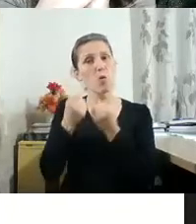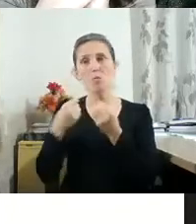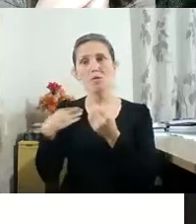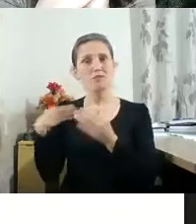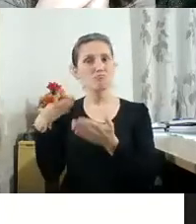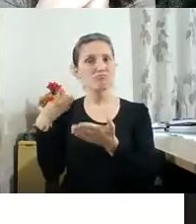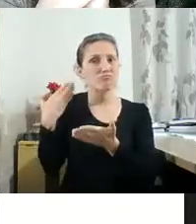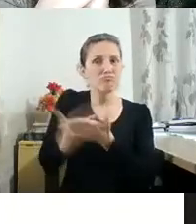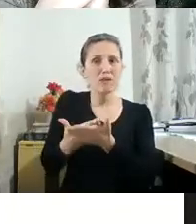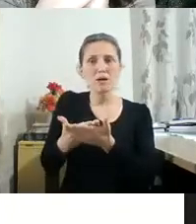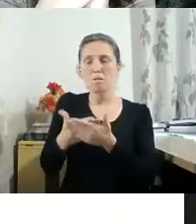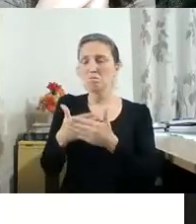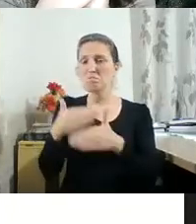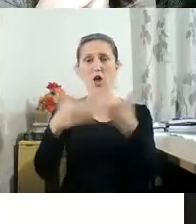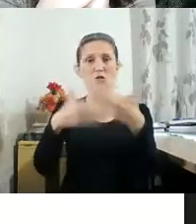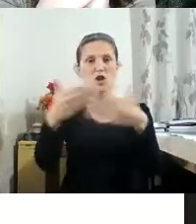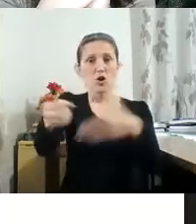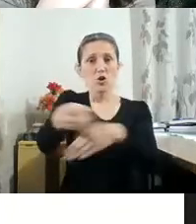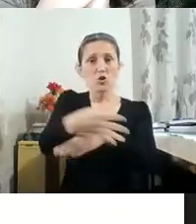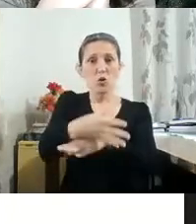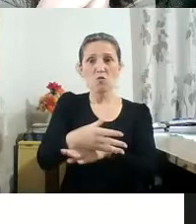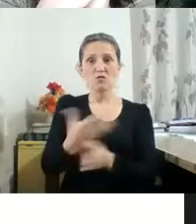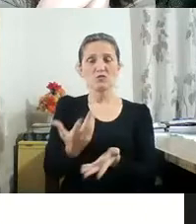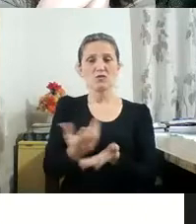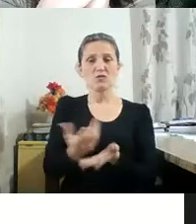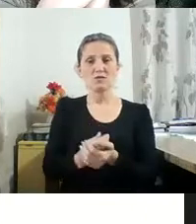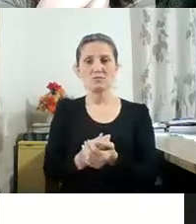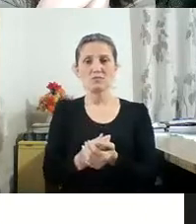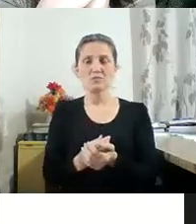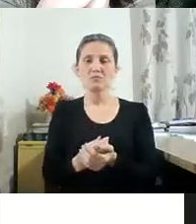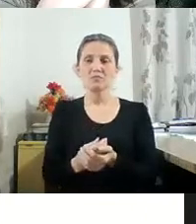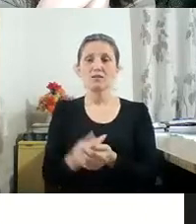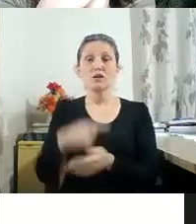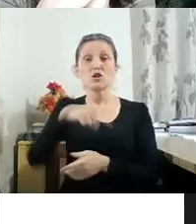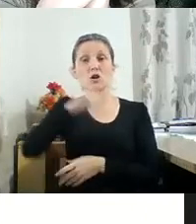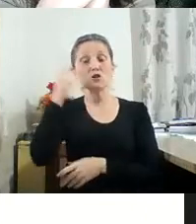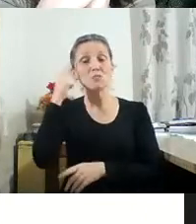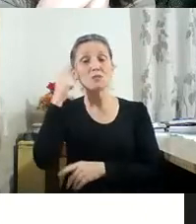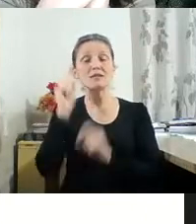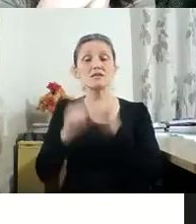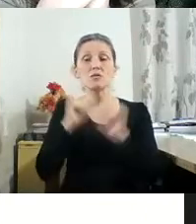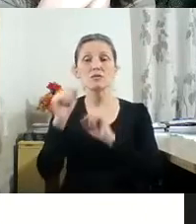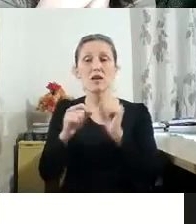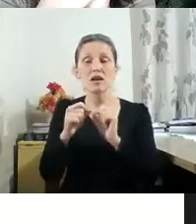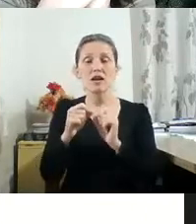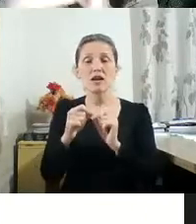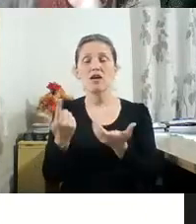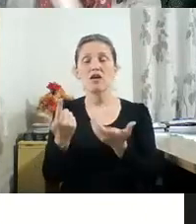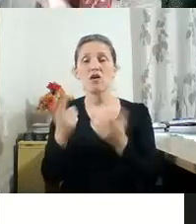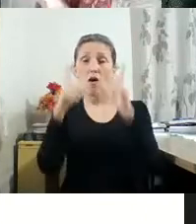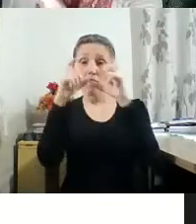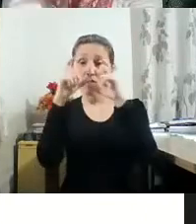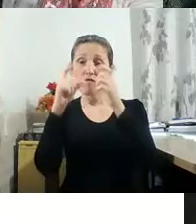ele é atual e contemporâneo quando a gente pensa hoje no conceito de fotolivro, quando a gente pensa